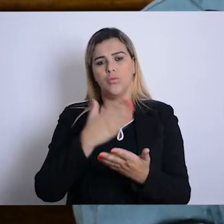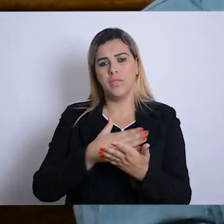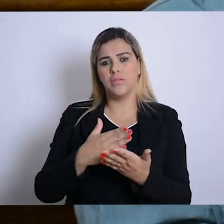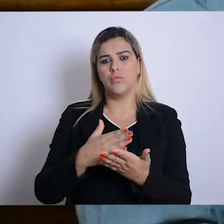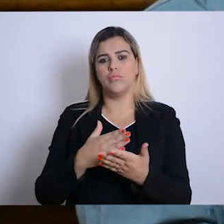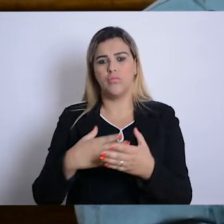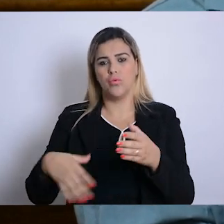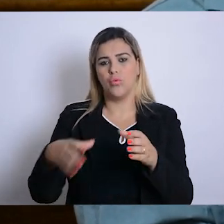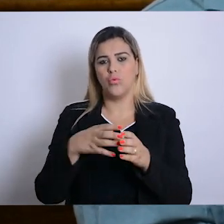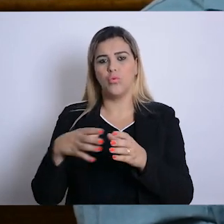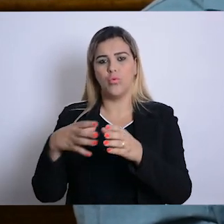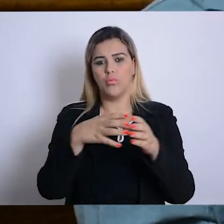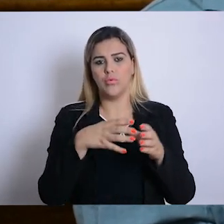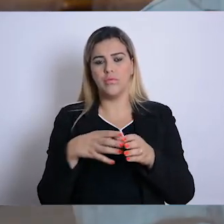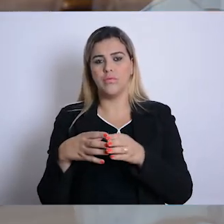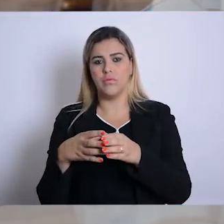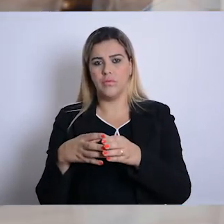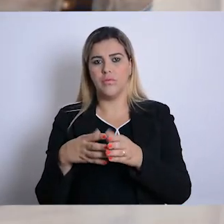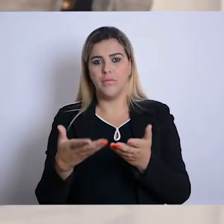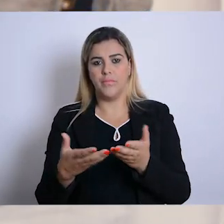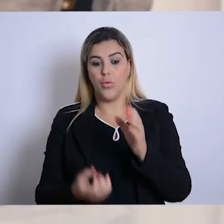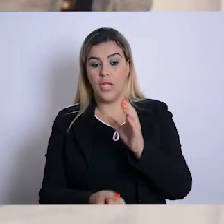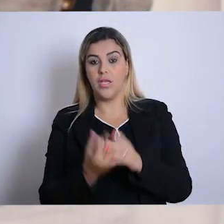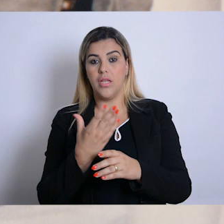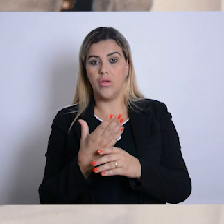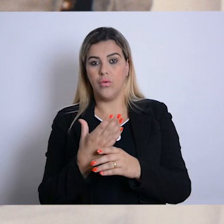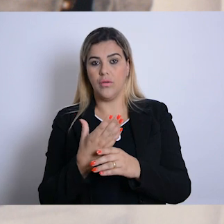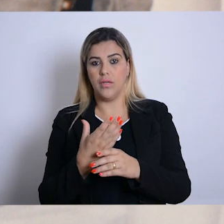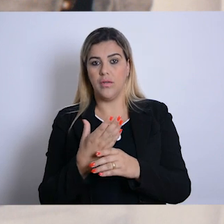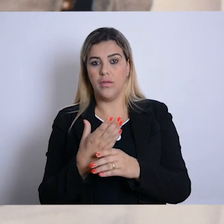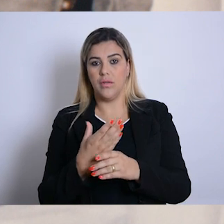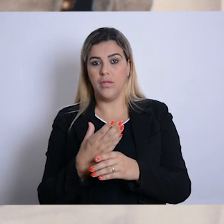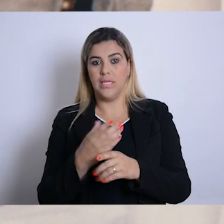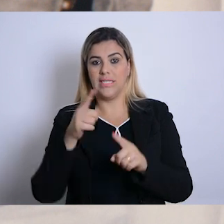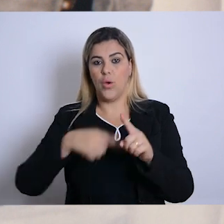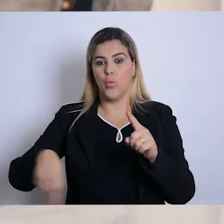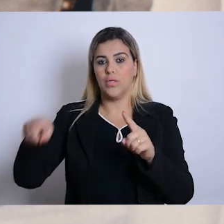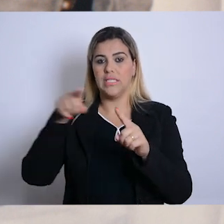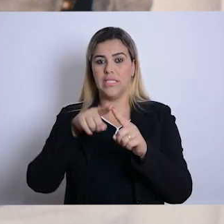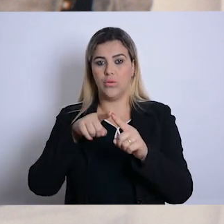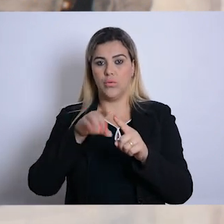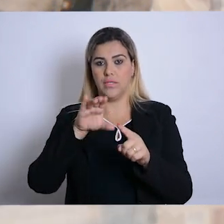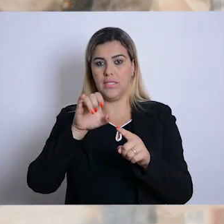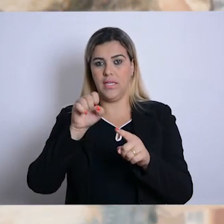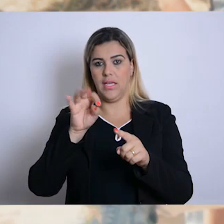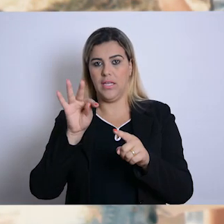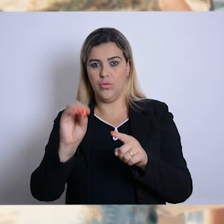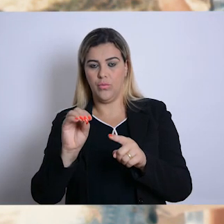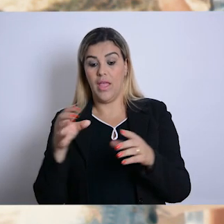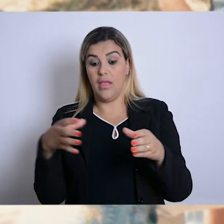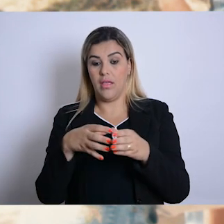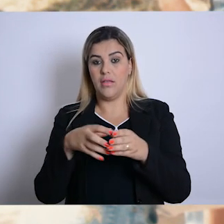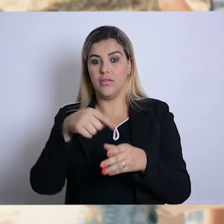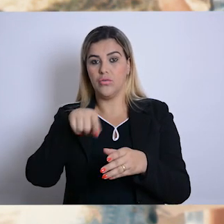de formação. Então, ele criou o SIESTO, ciclos de estudos de terapia ocupacional. Estes grupos de estudos,